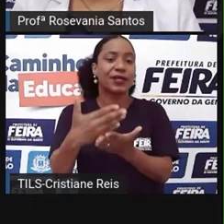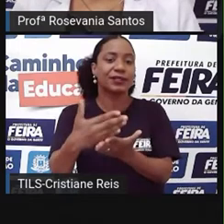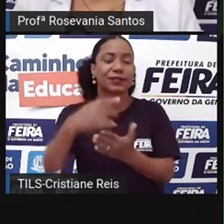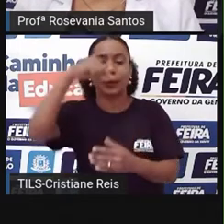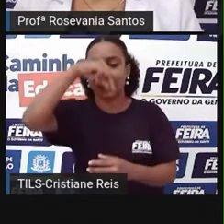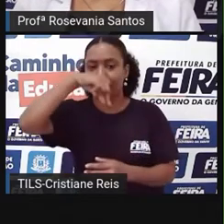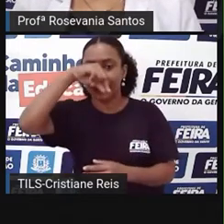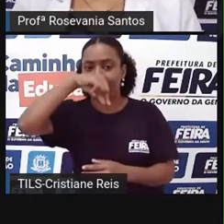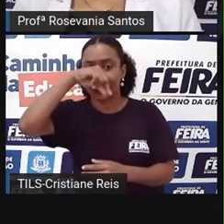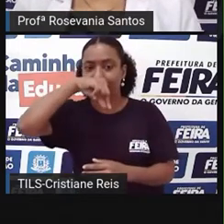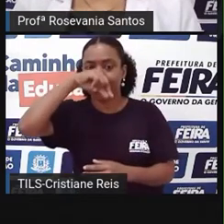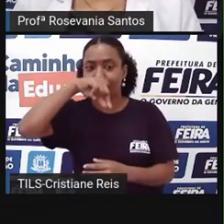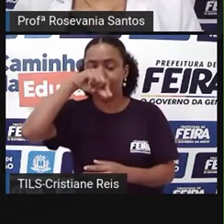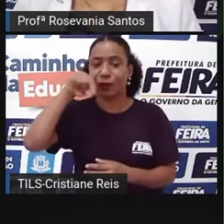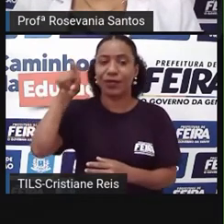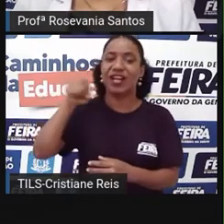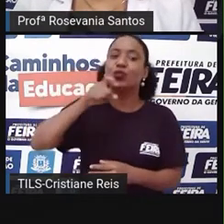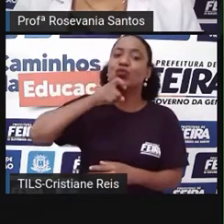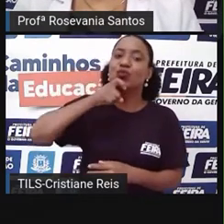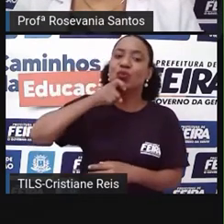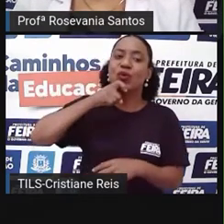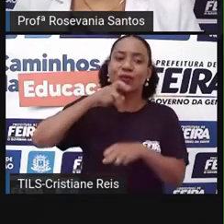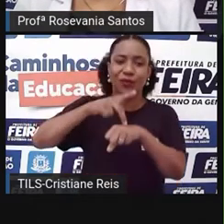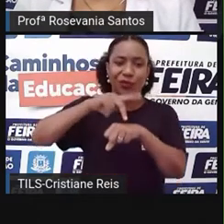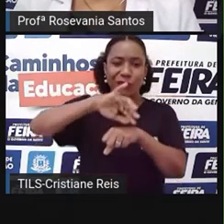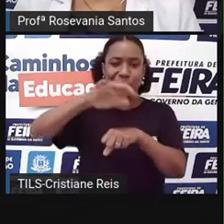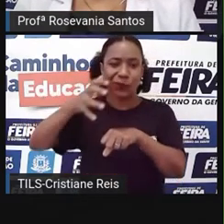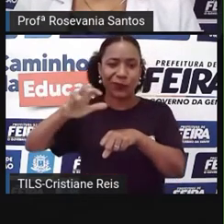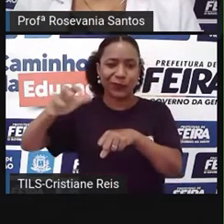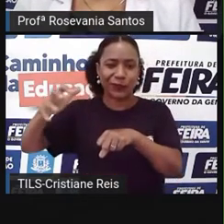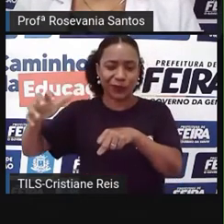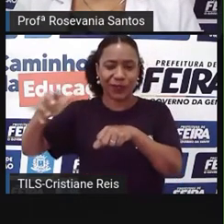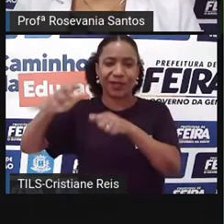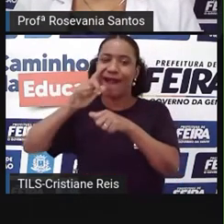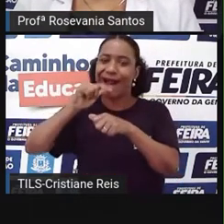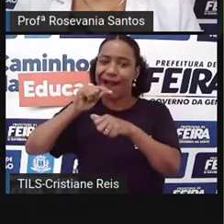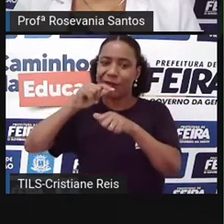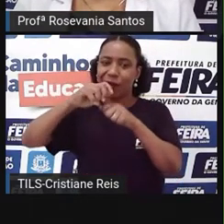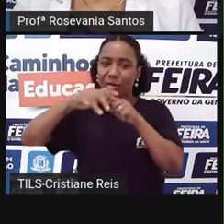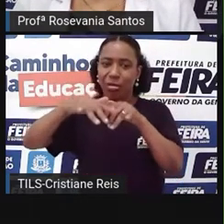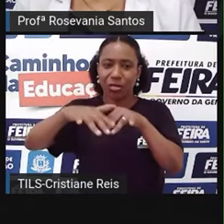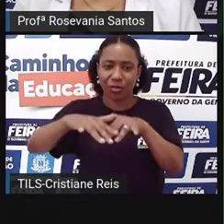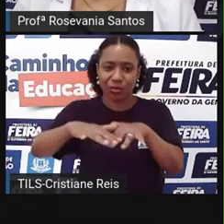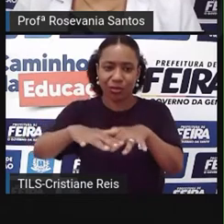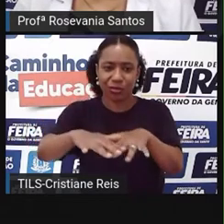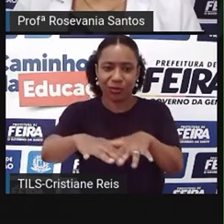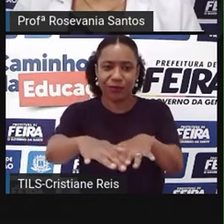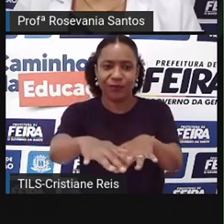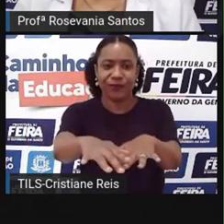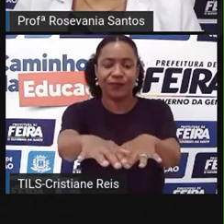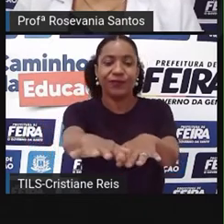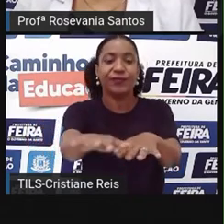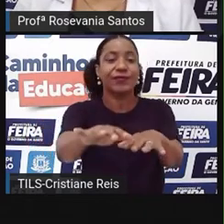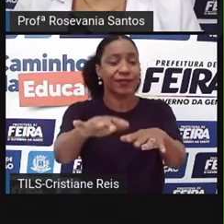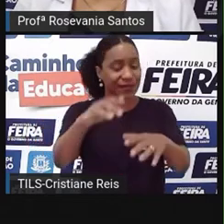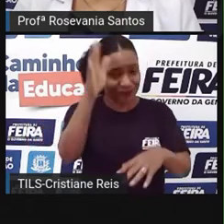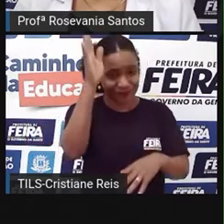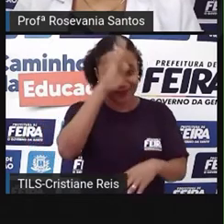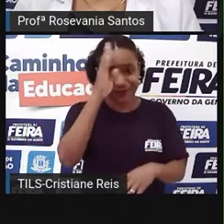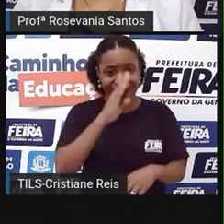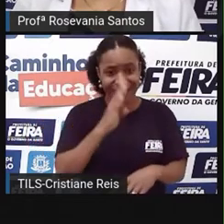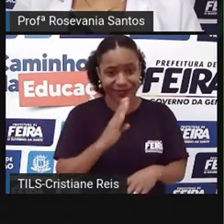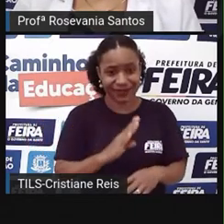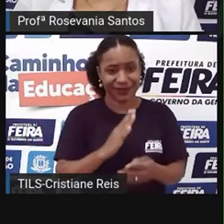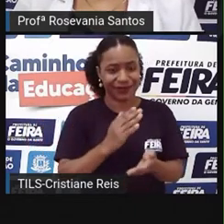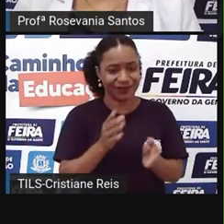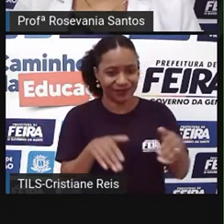das geleiras, e depois ele vai, né, chegar aqui, quando ele, né, tem essa questão aqui, começa com o rio Soleimões, e aqui começa